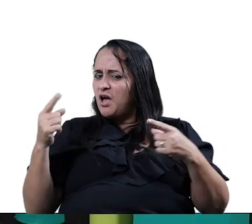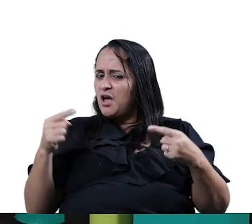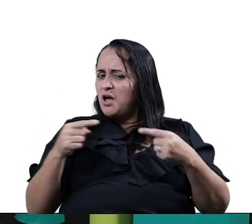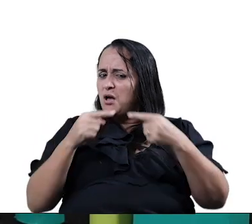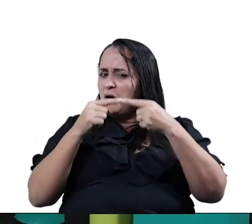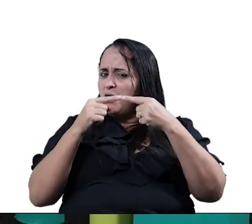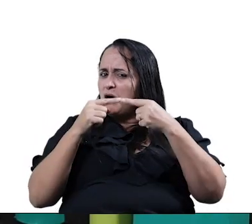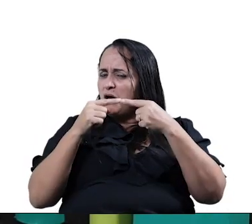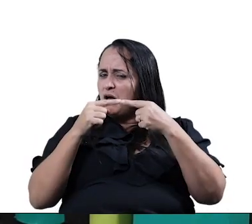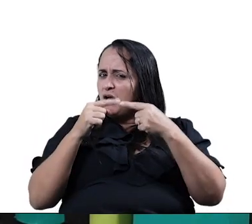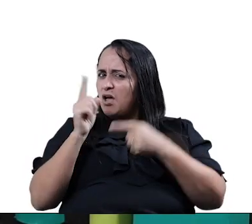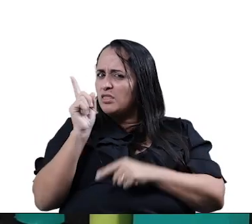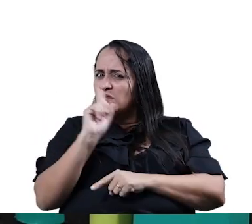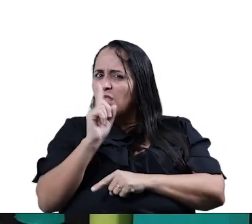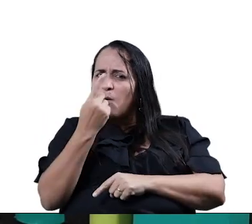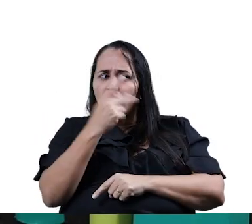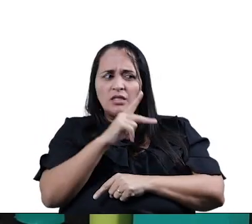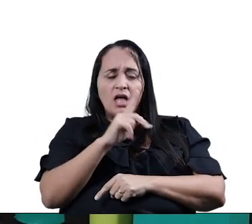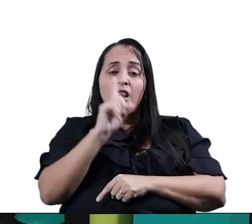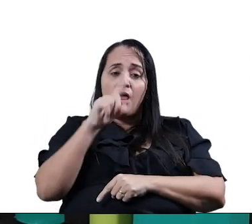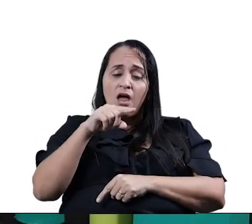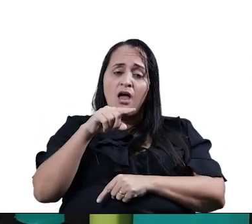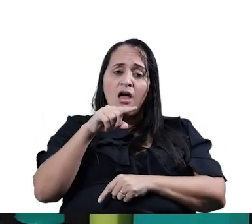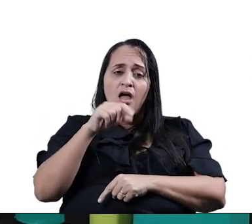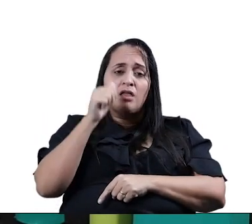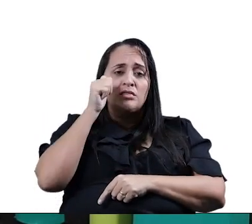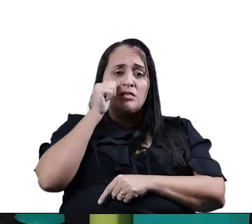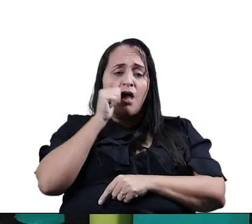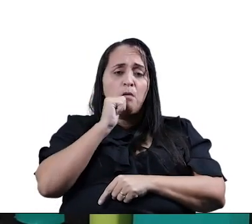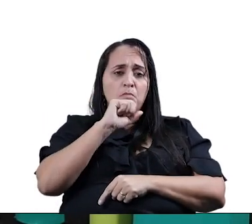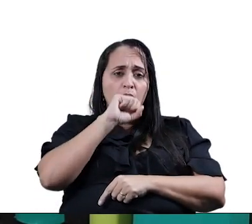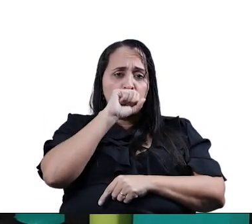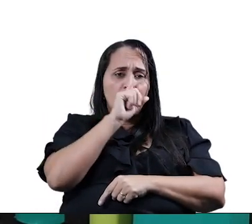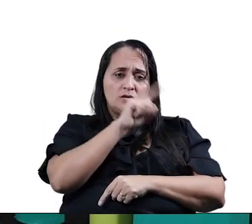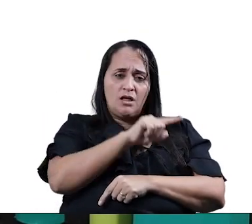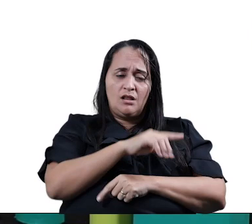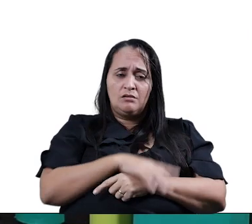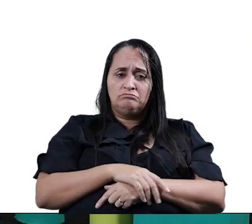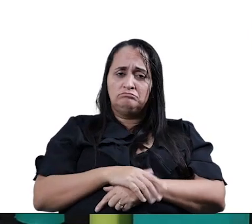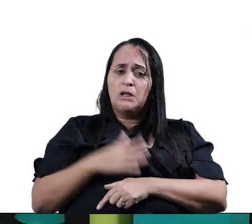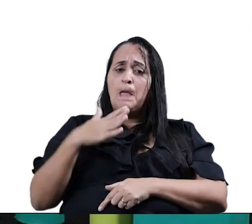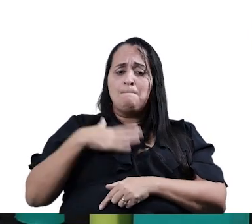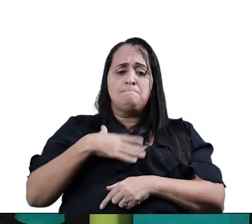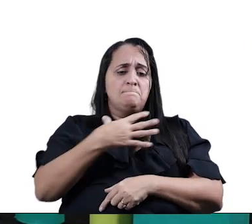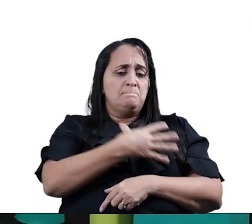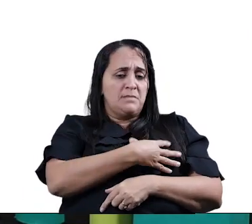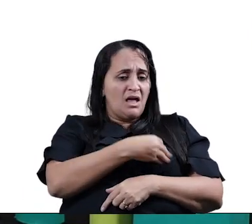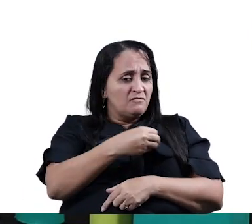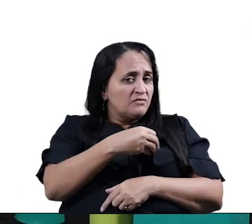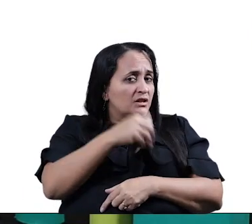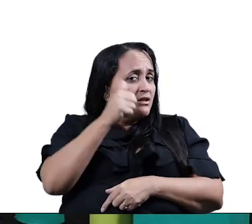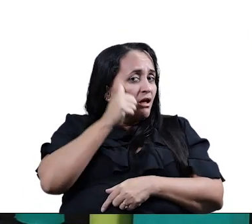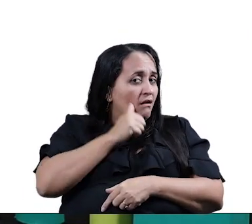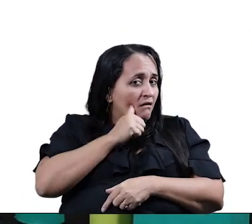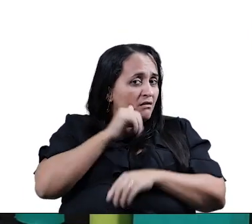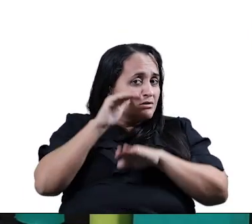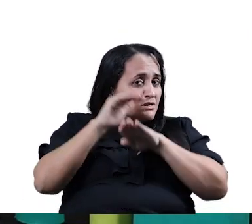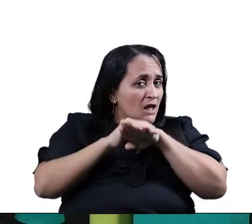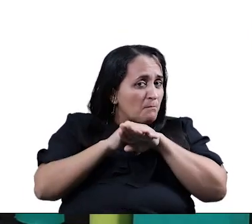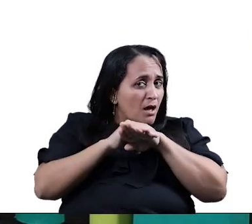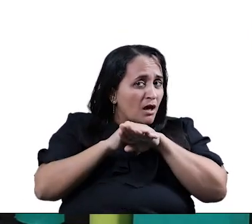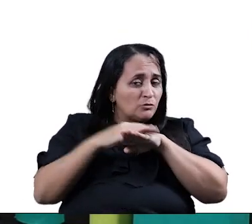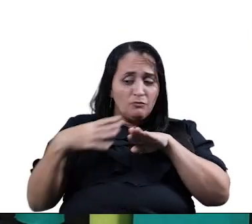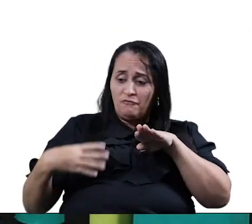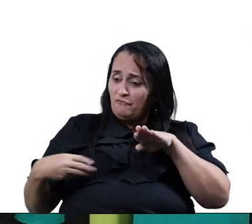Tudo bem O sapato É da mãe Dela Minhas filhas Calçam o mesmo Número que eu E elas também Podem calçar Meu sapato E aí A